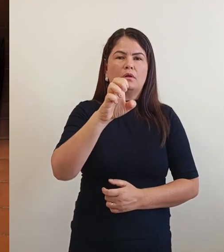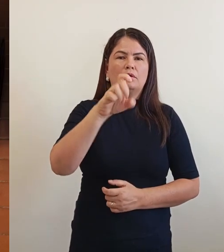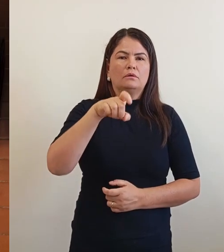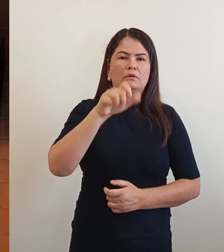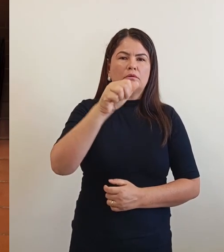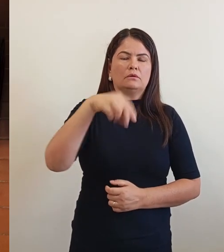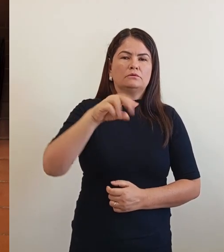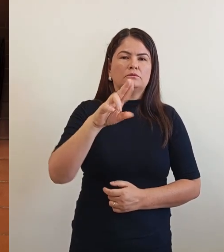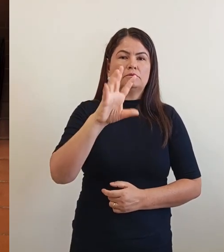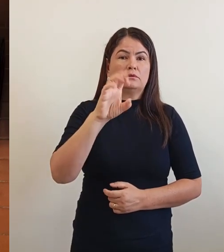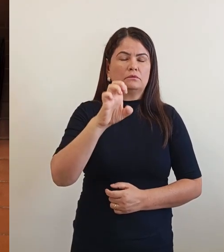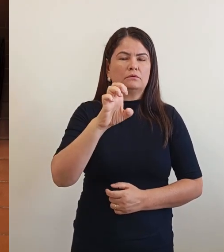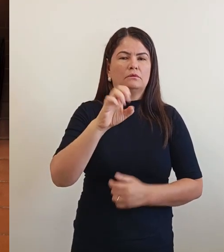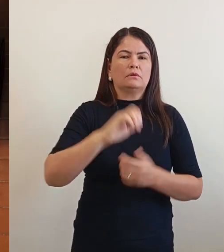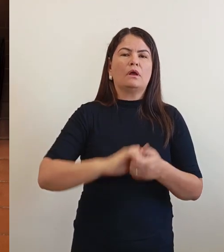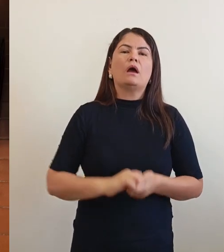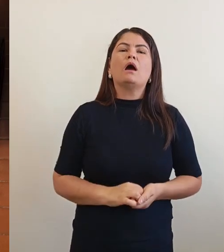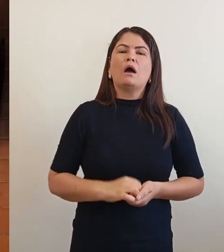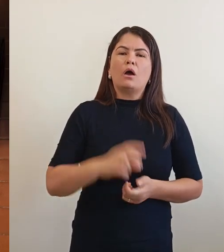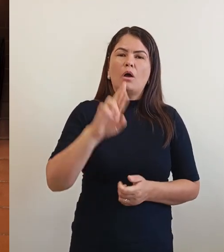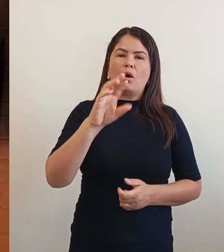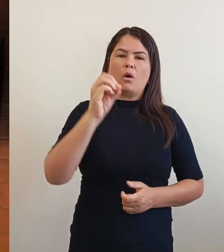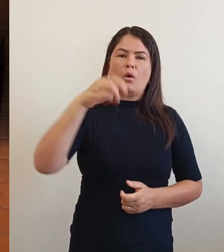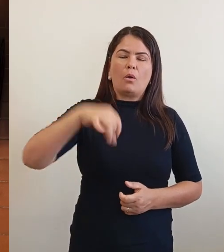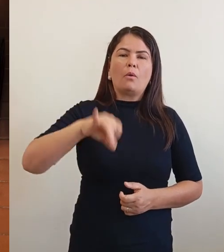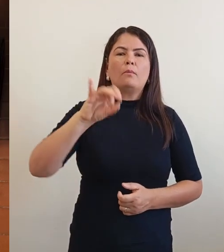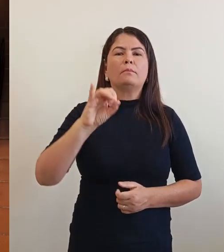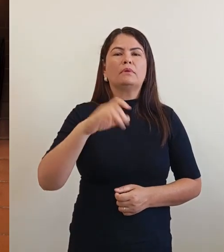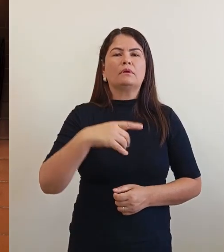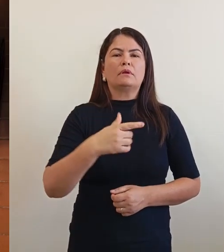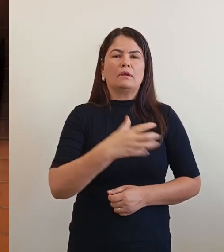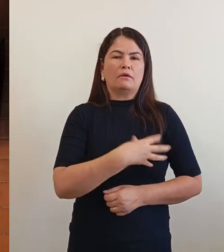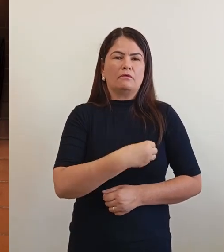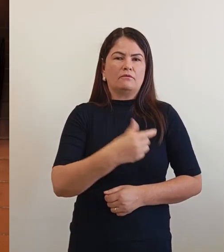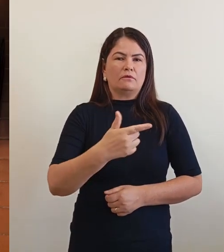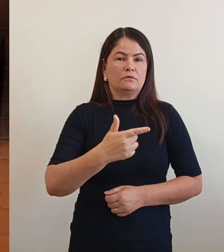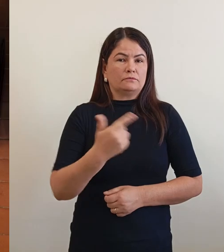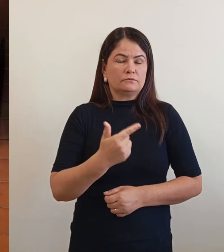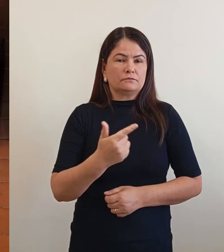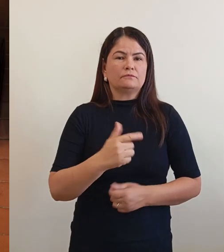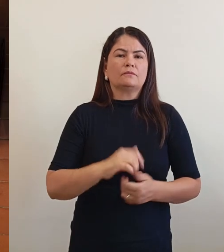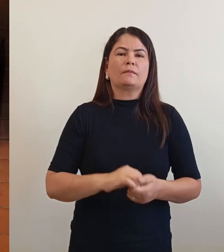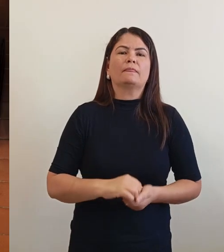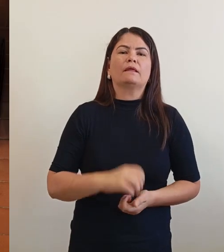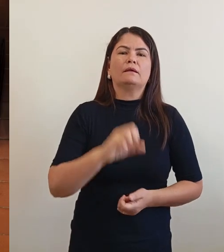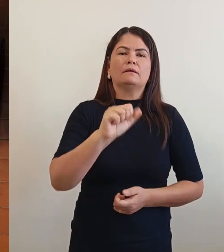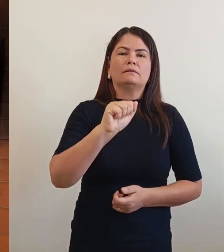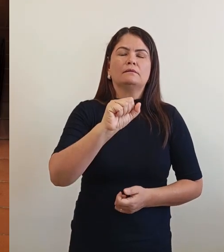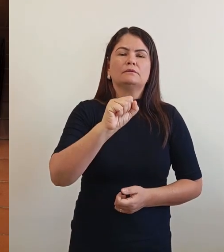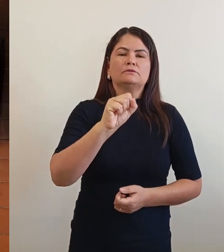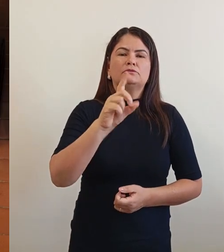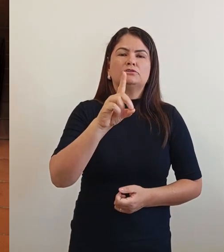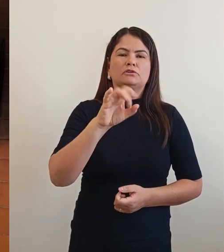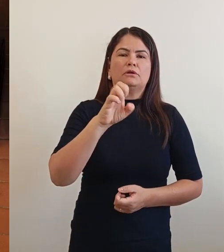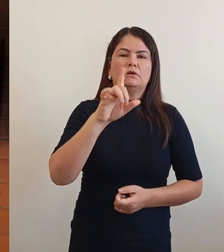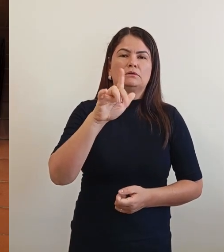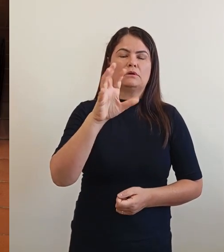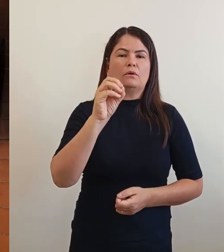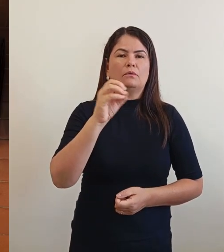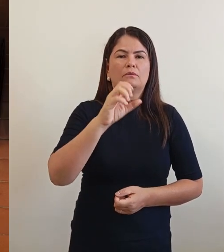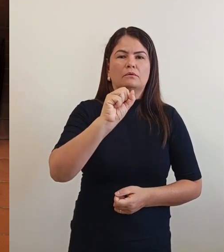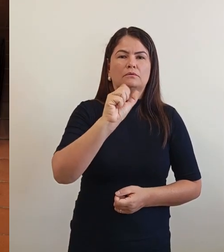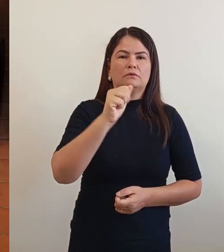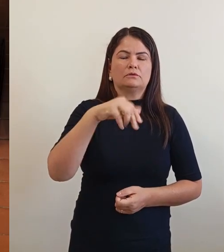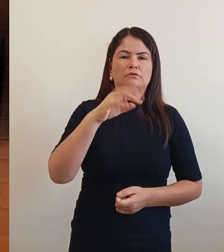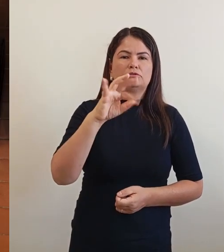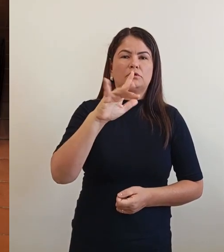Diego, tem o Santiago também, que é meus enteados. Então, e nós somos uma